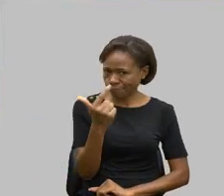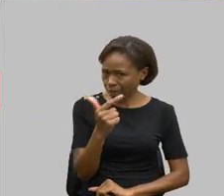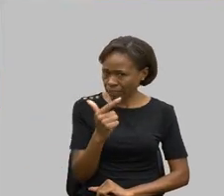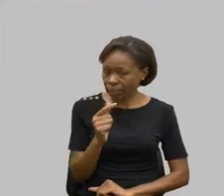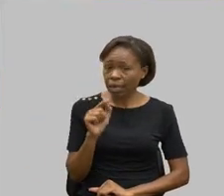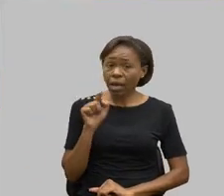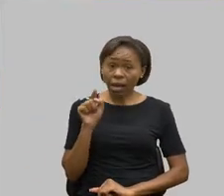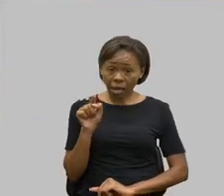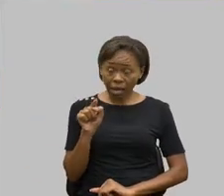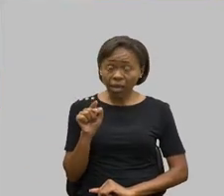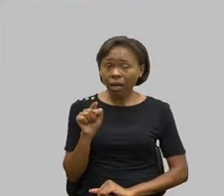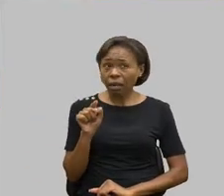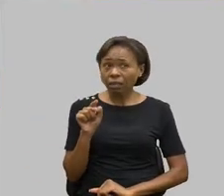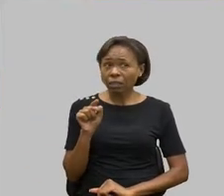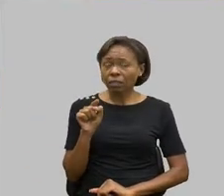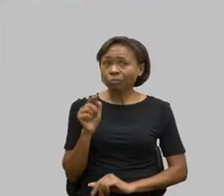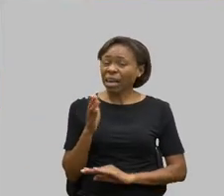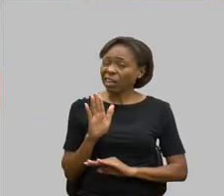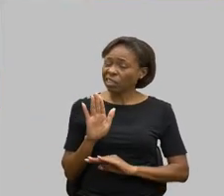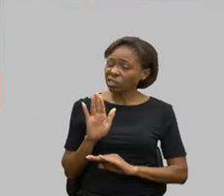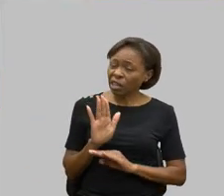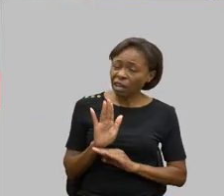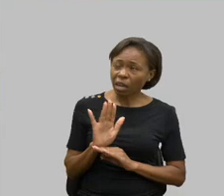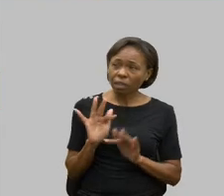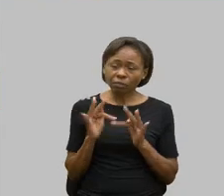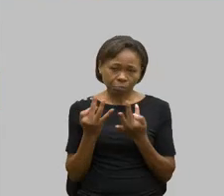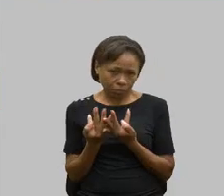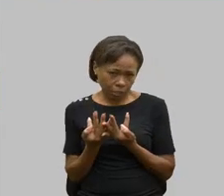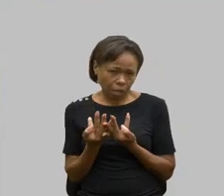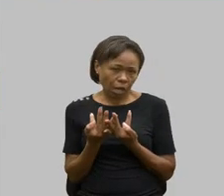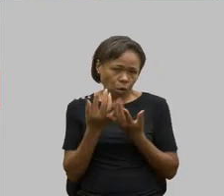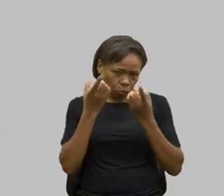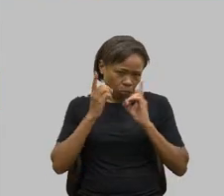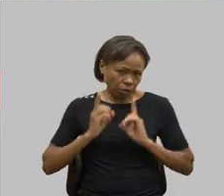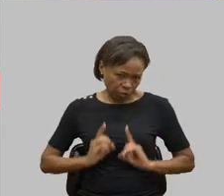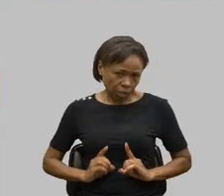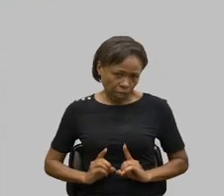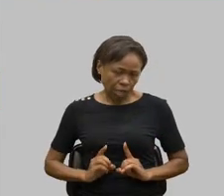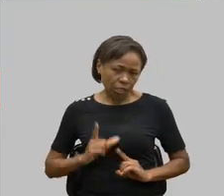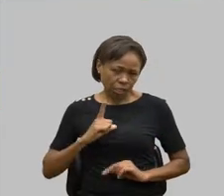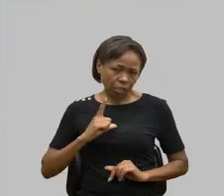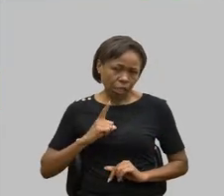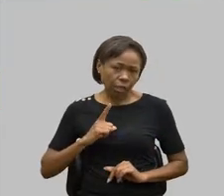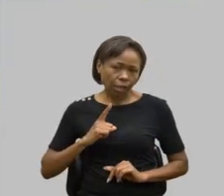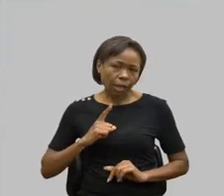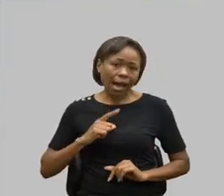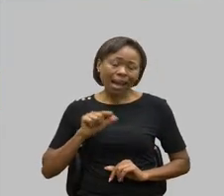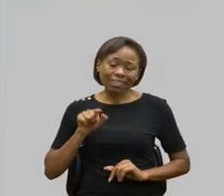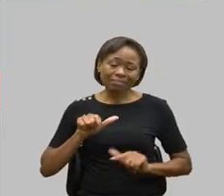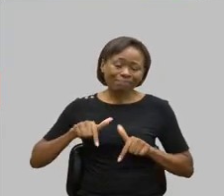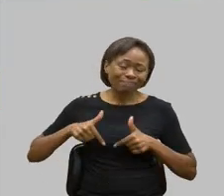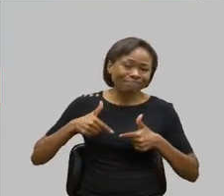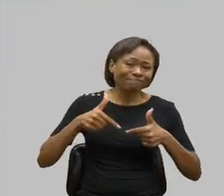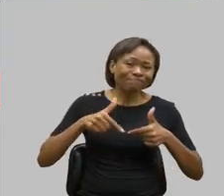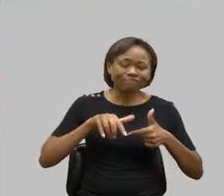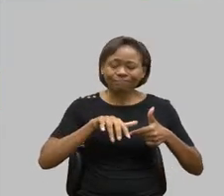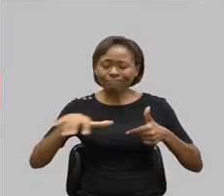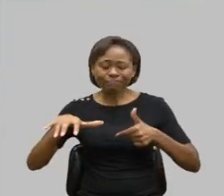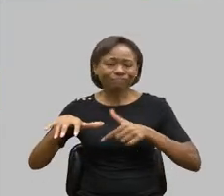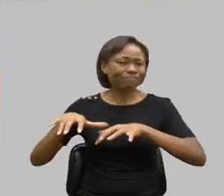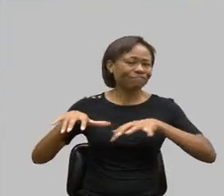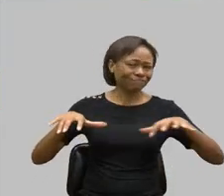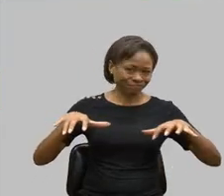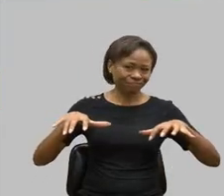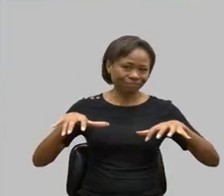famílias com pessoas com deficiência eram descentralizadas, onde cada